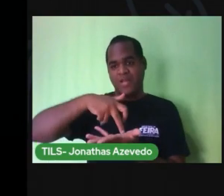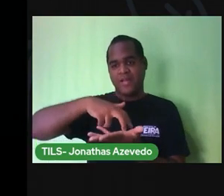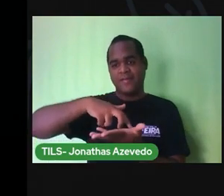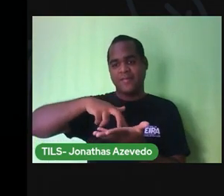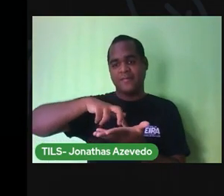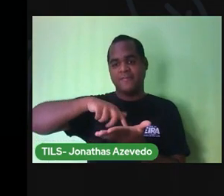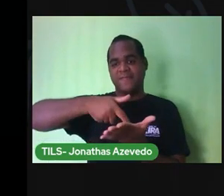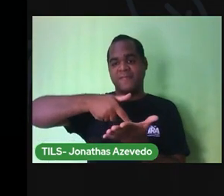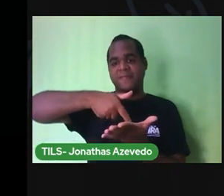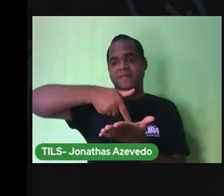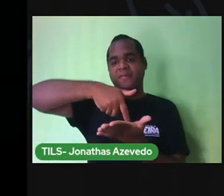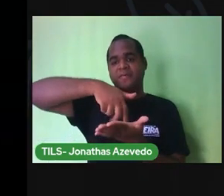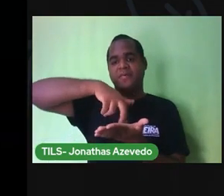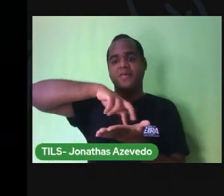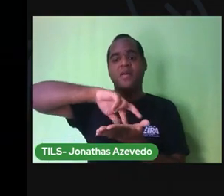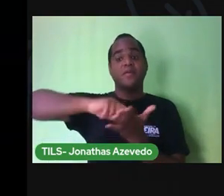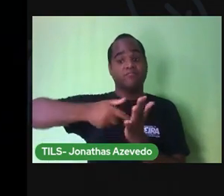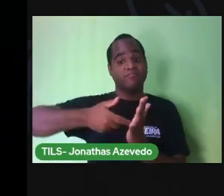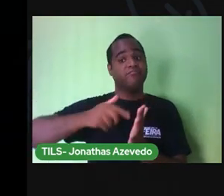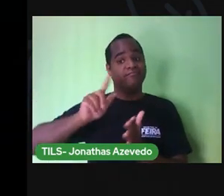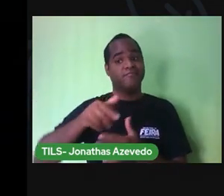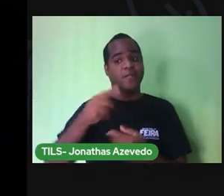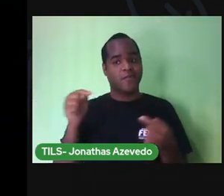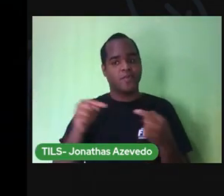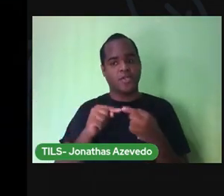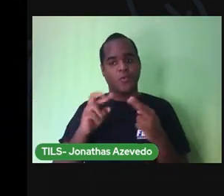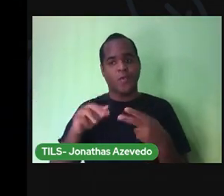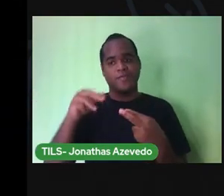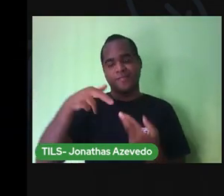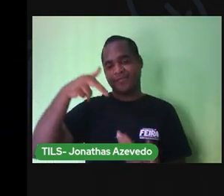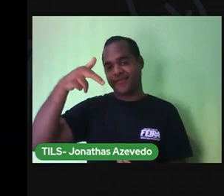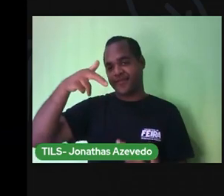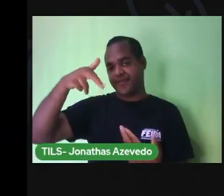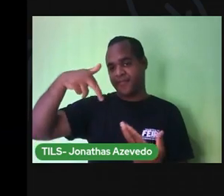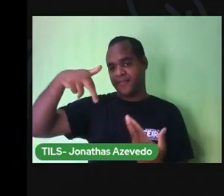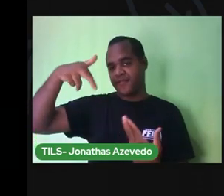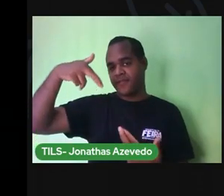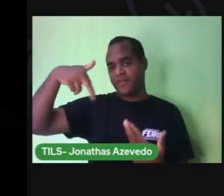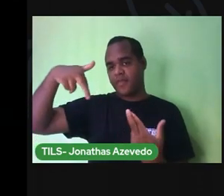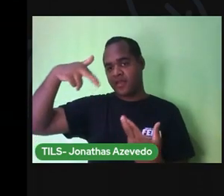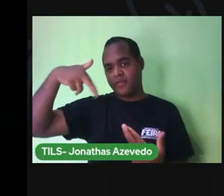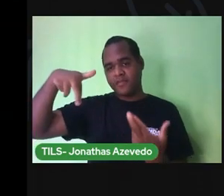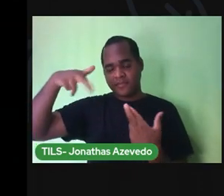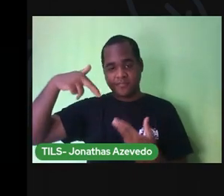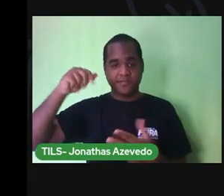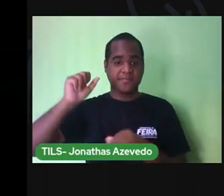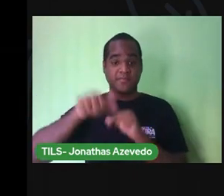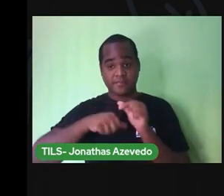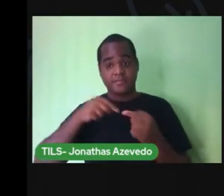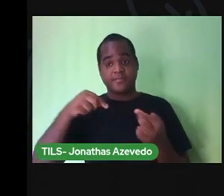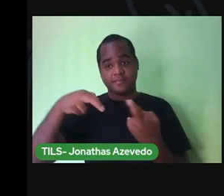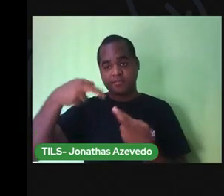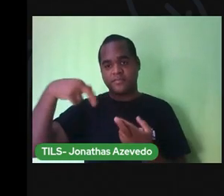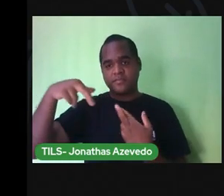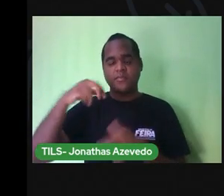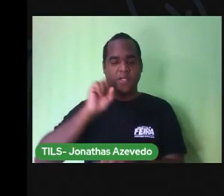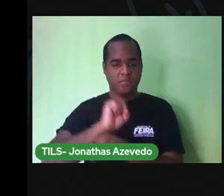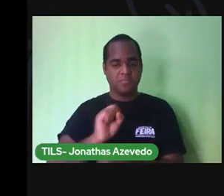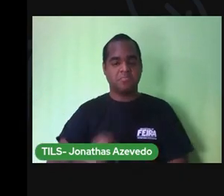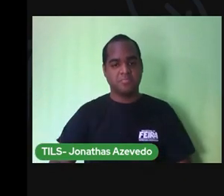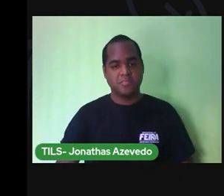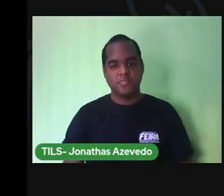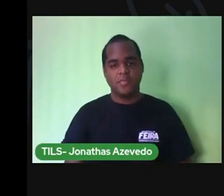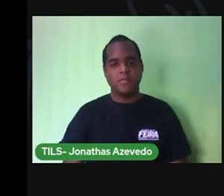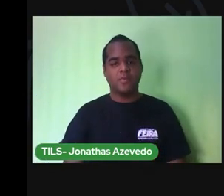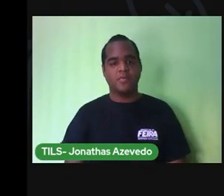A mesma coisa é o movimento de rotação. A terra gira paradinha no mesmo lugar. Agora,